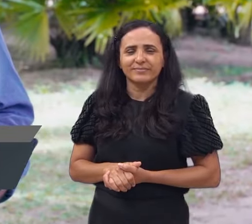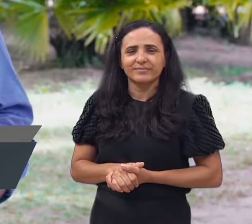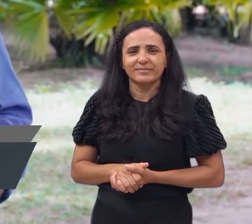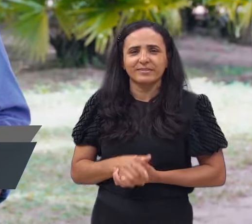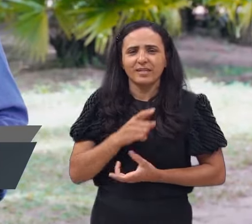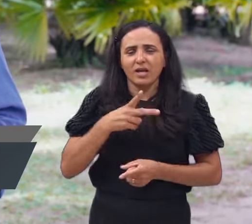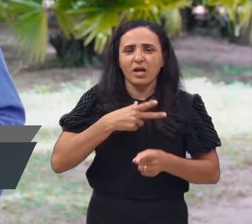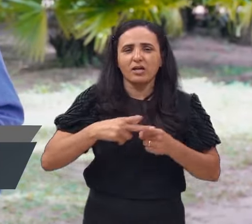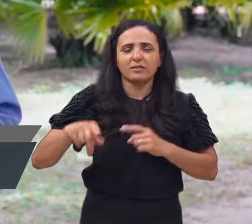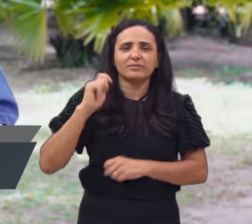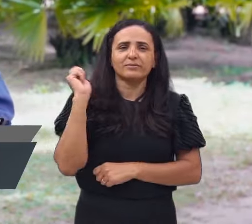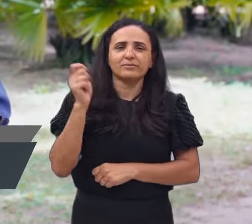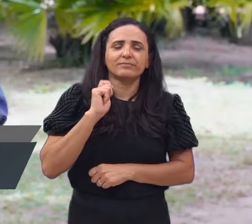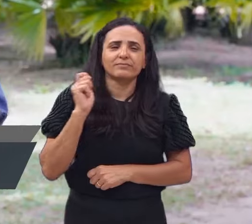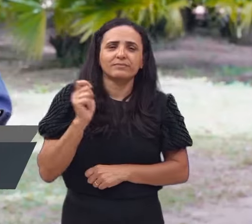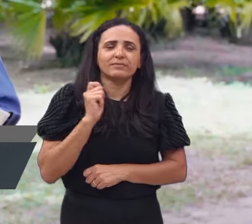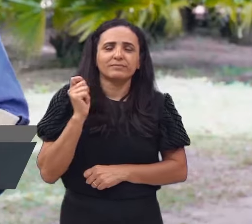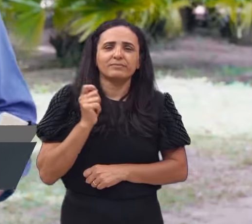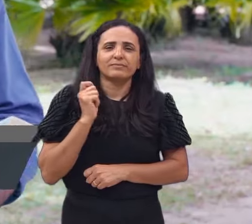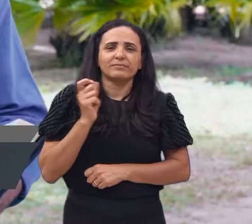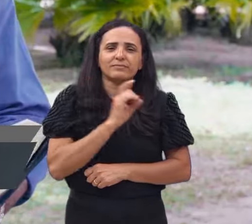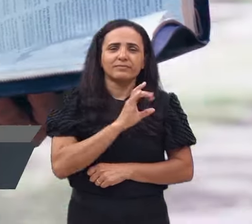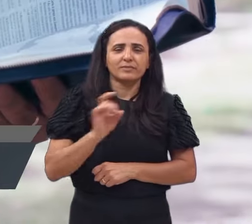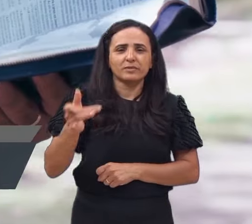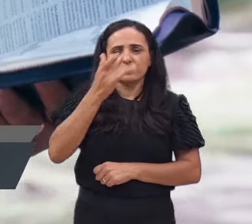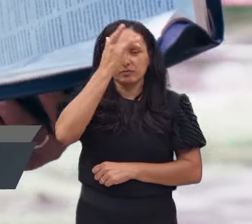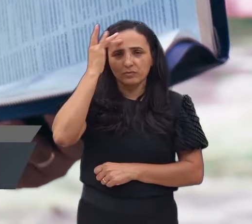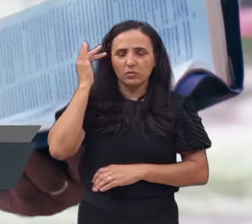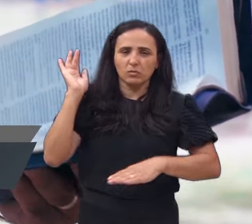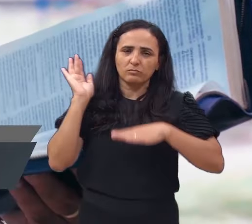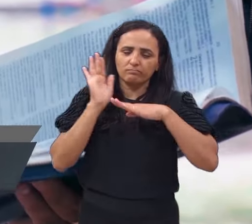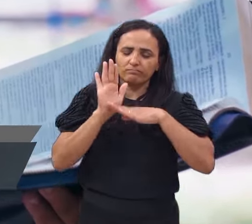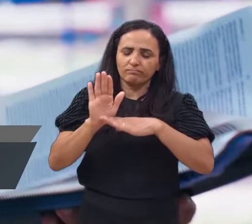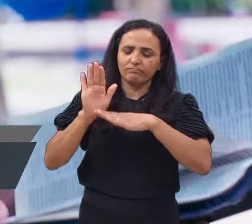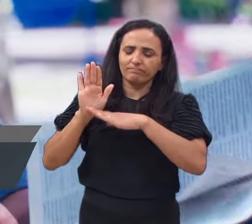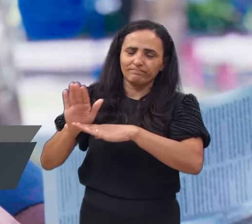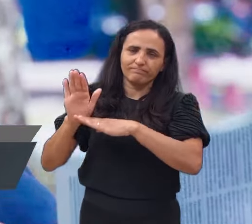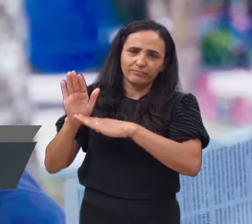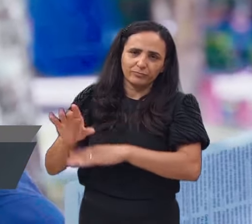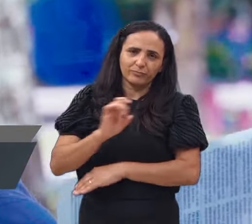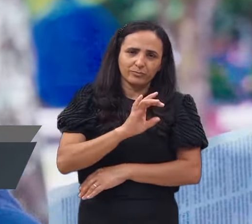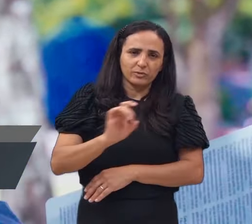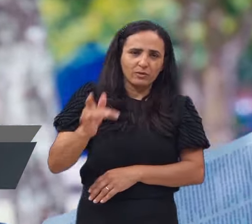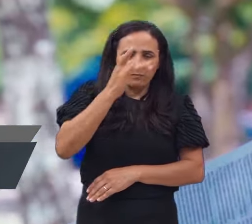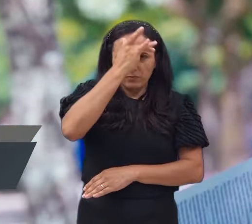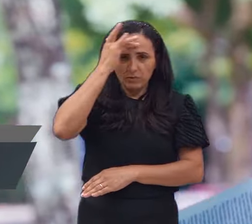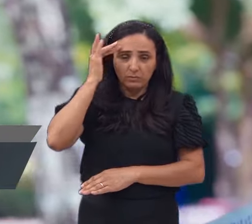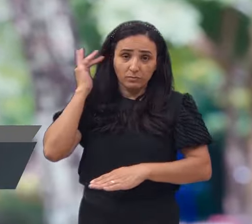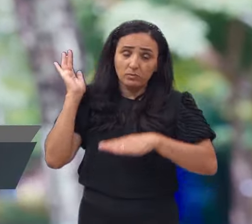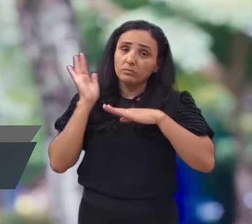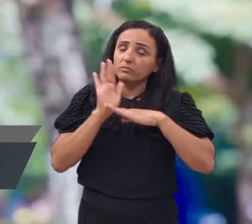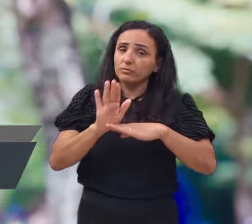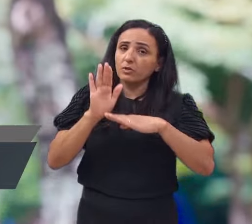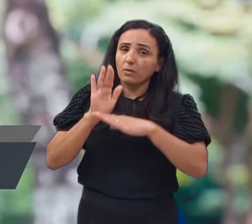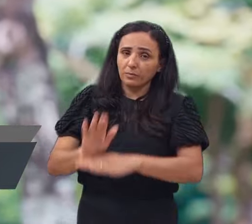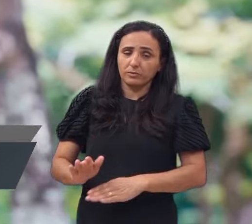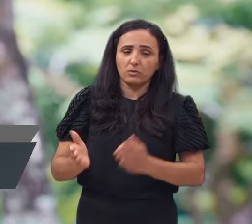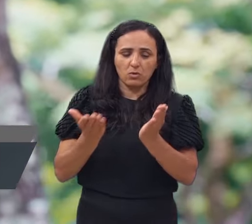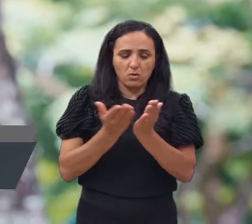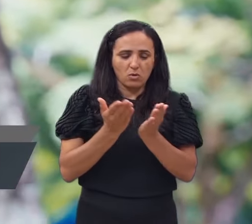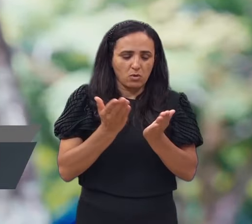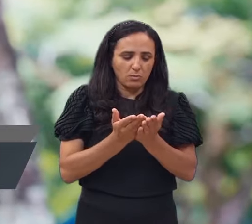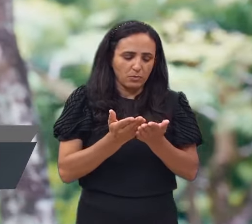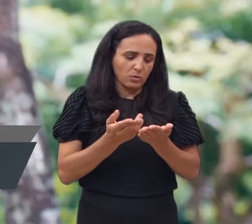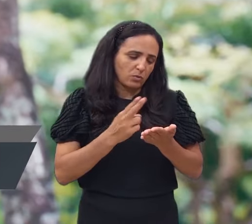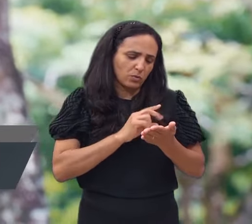também ao vencedor. Verso 17, darei uma pedrinha branca, e sobre esta pedrinha é